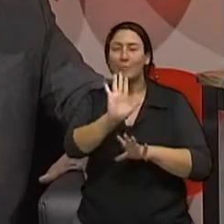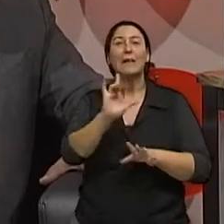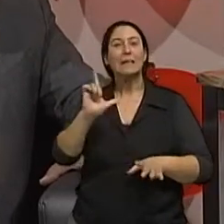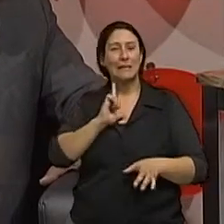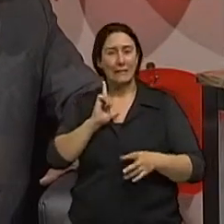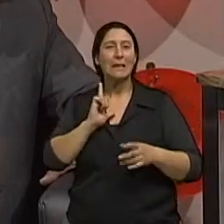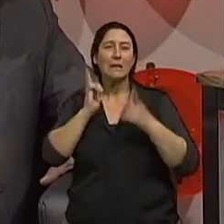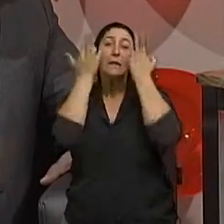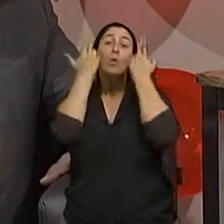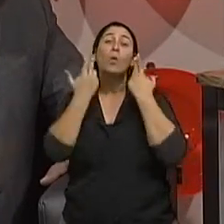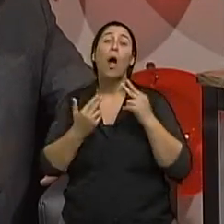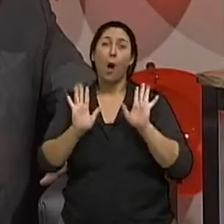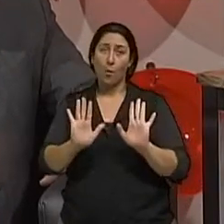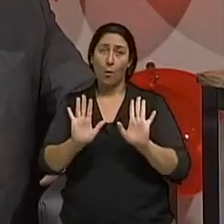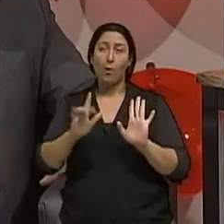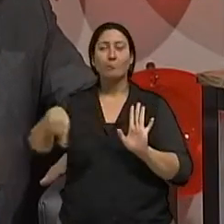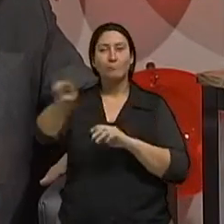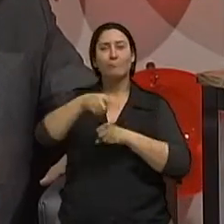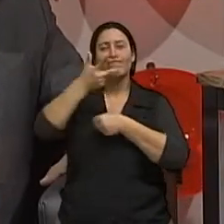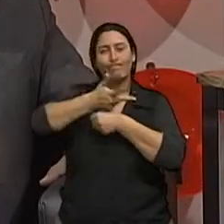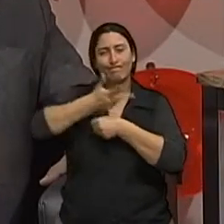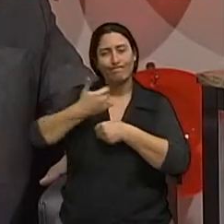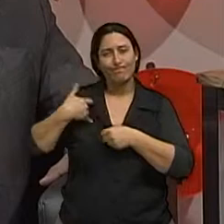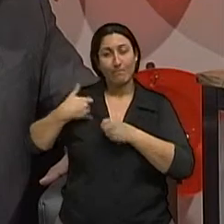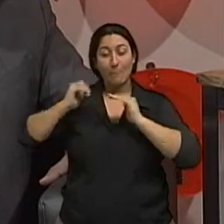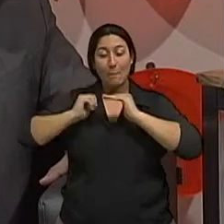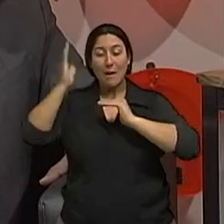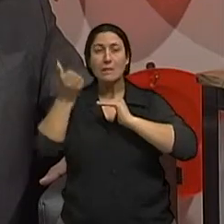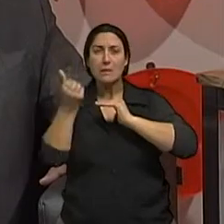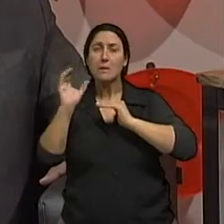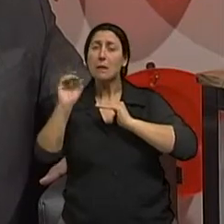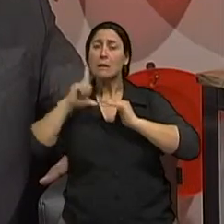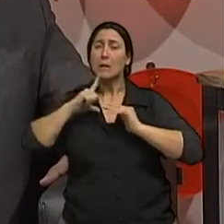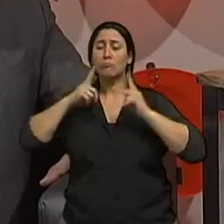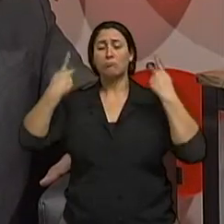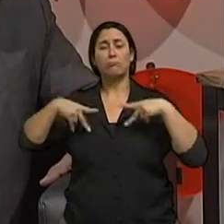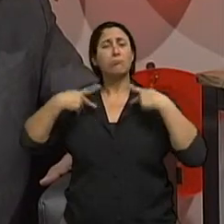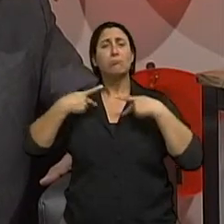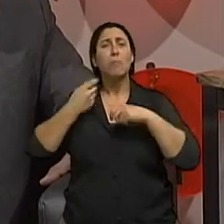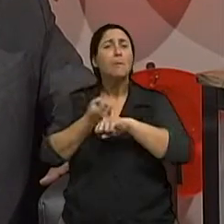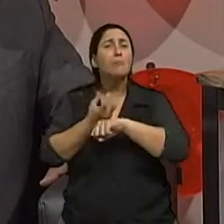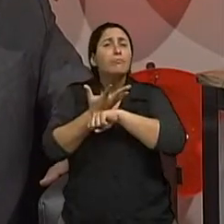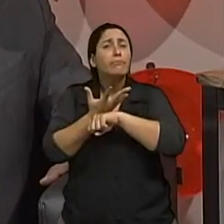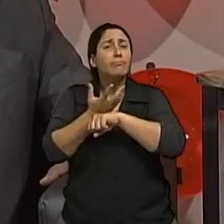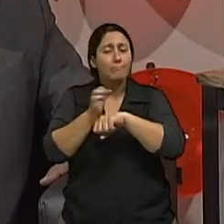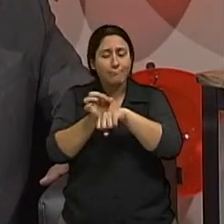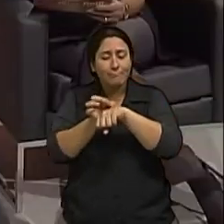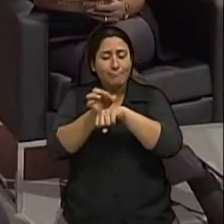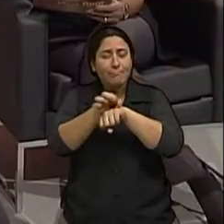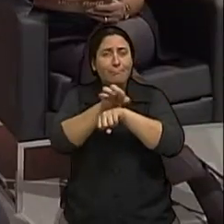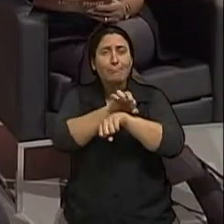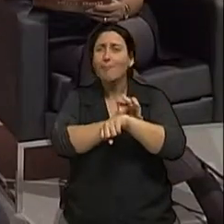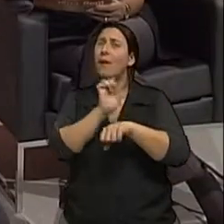naturais de evolução das pessoas que tem mais de 60 anos normais de aparecerem até porque